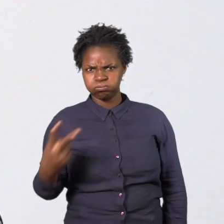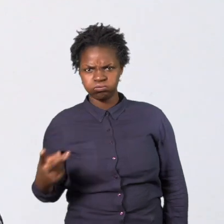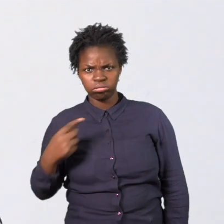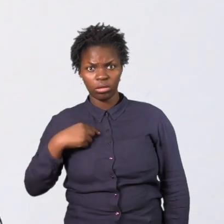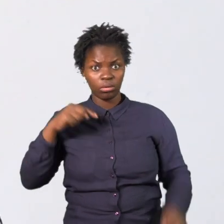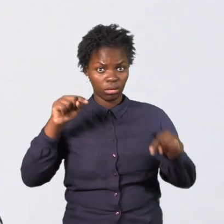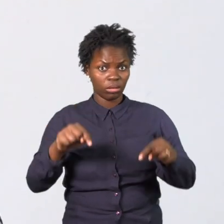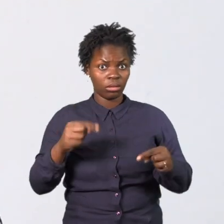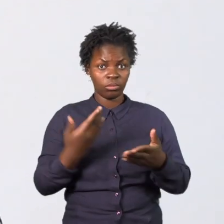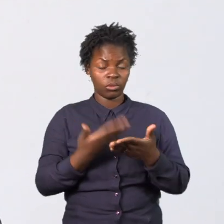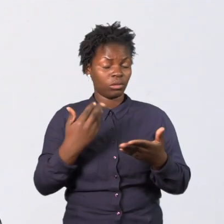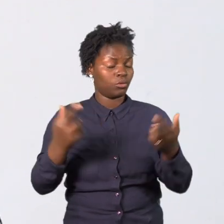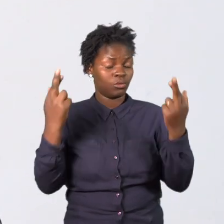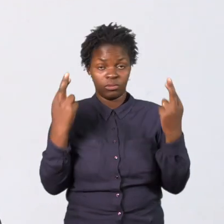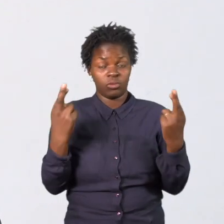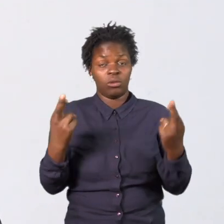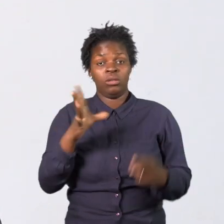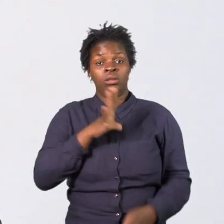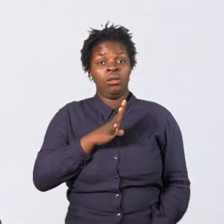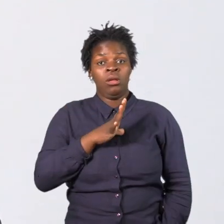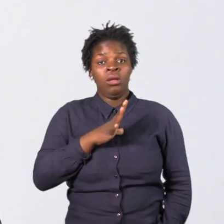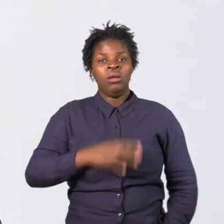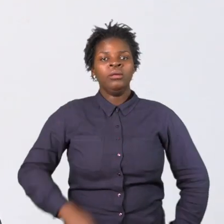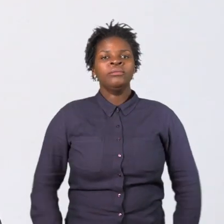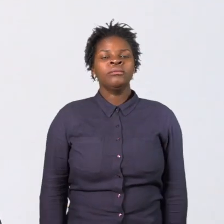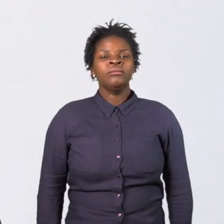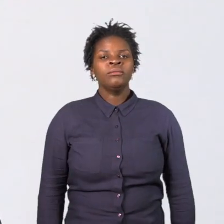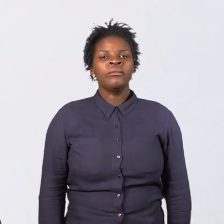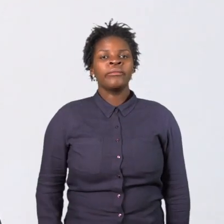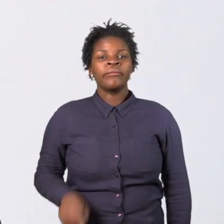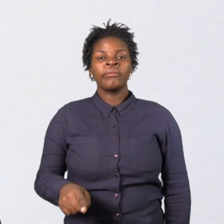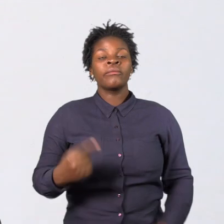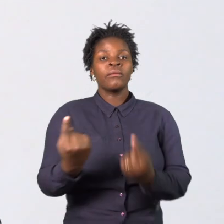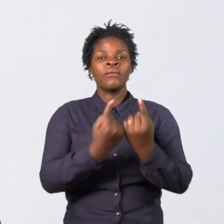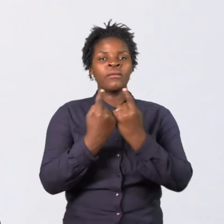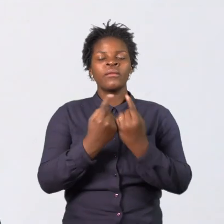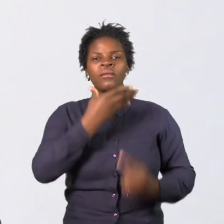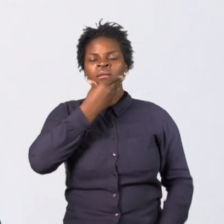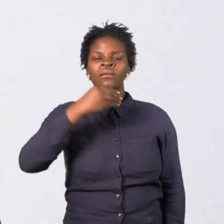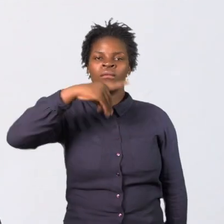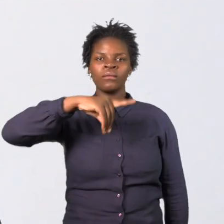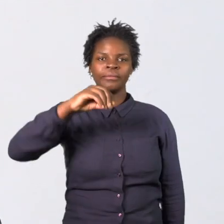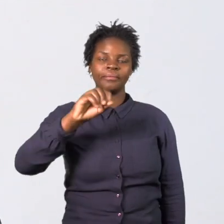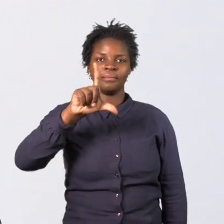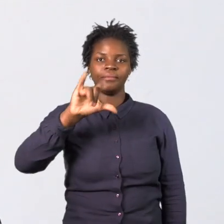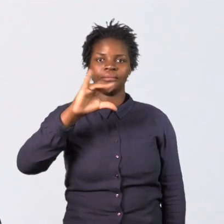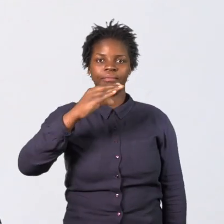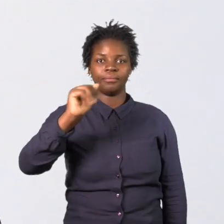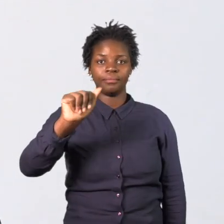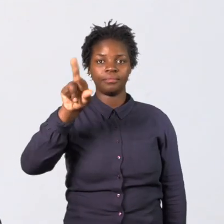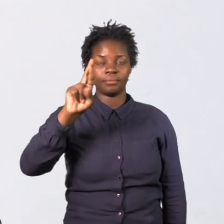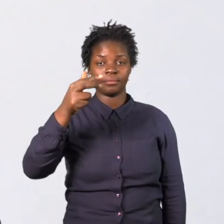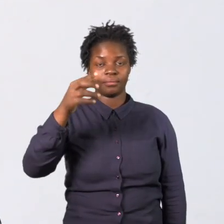proteção são, de facto, importantes para a prevenção de